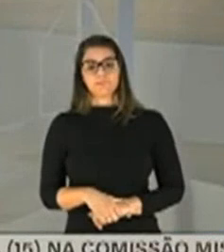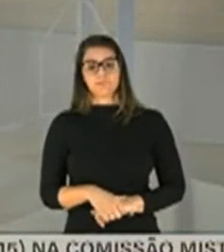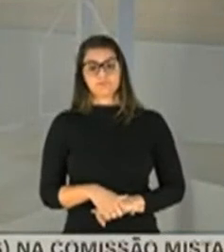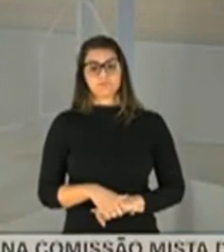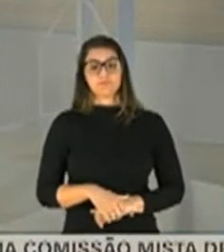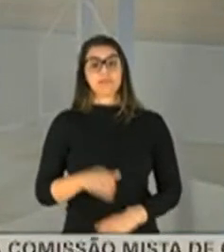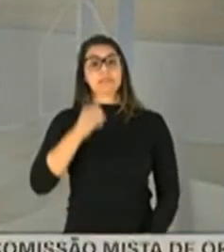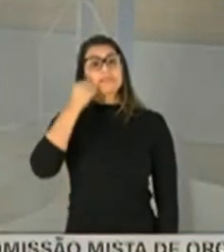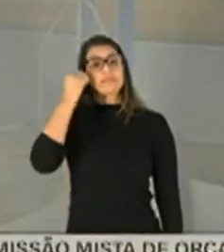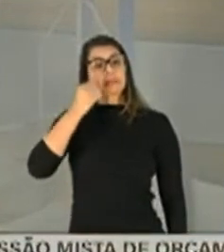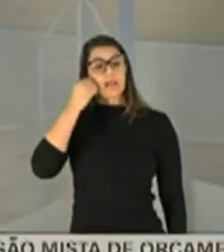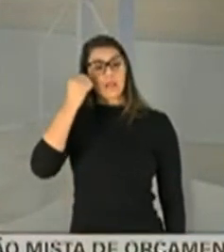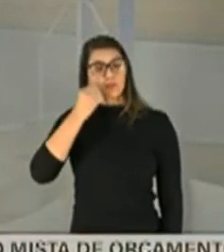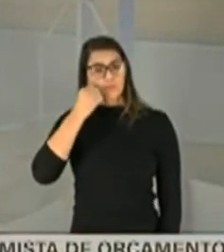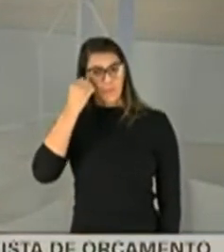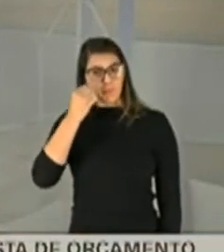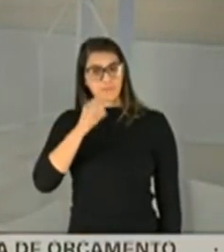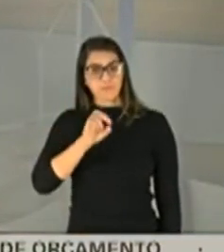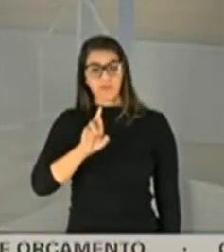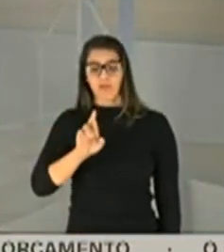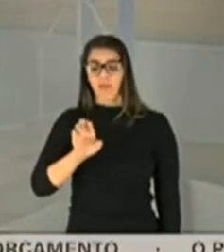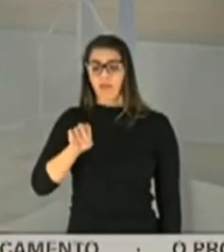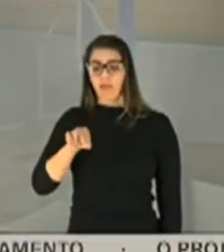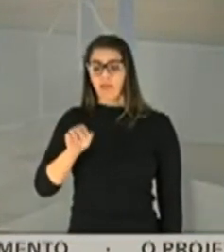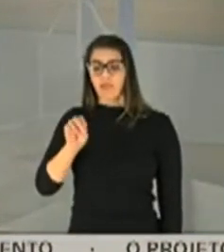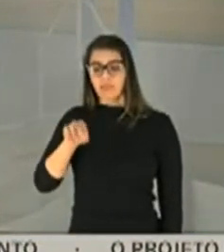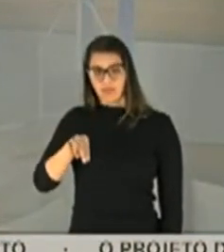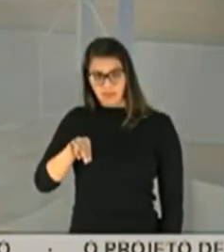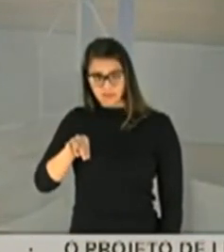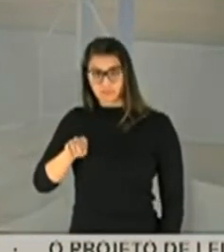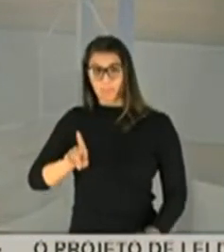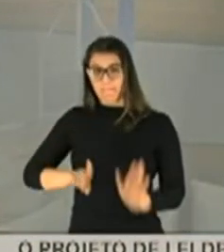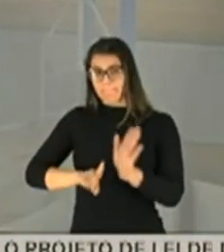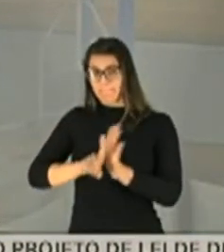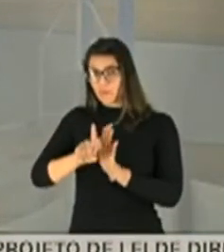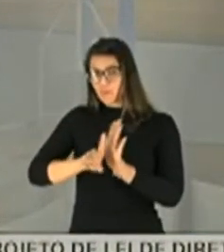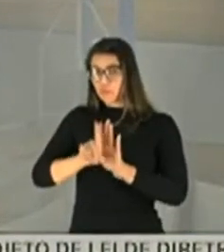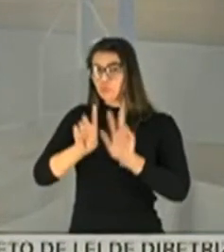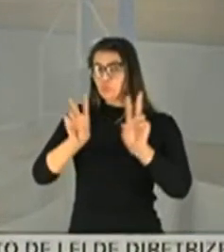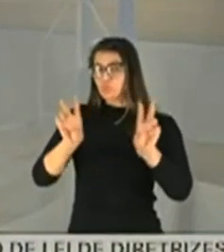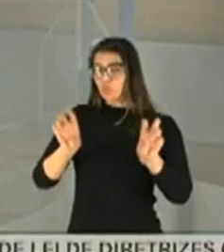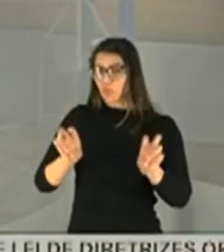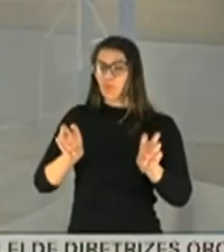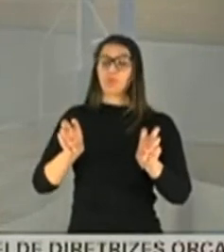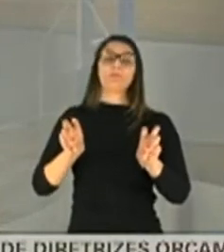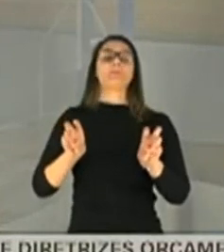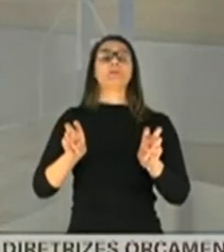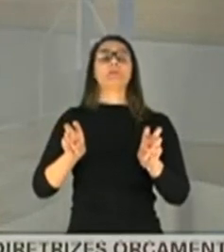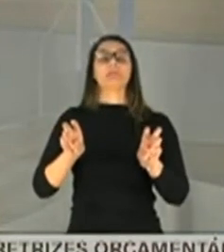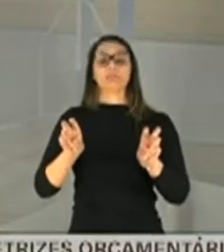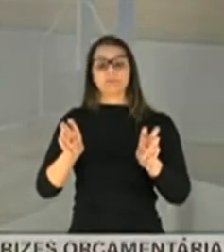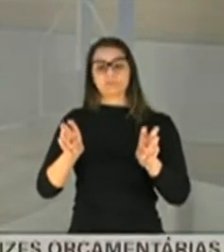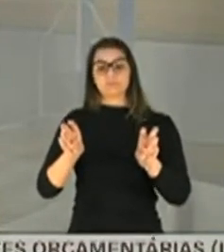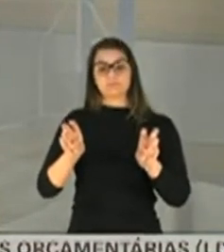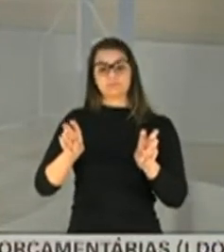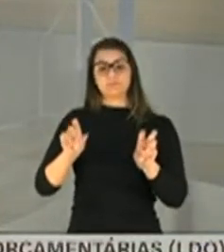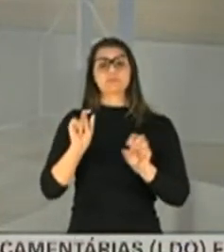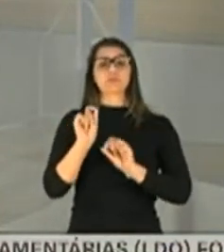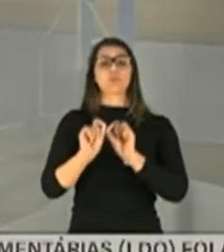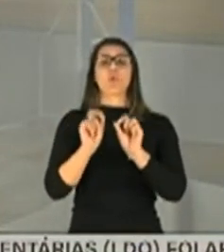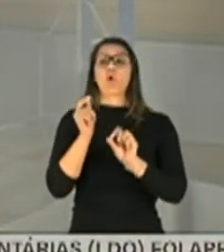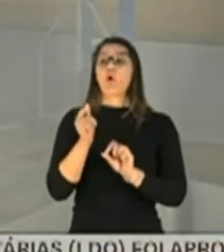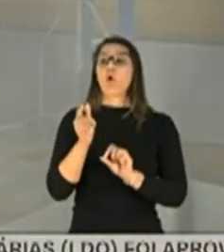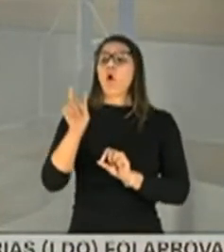senador Renan Calheiros estava perguntando sobre a questão de que outras